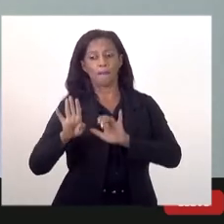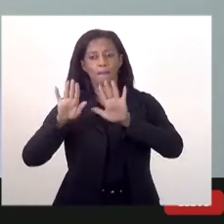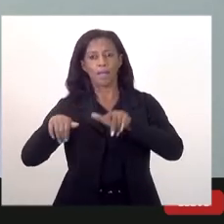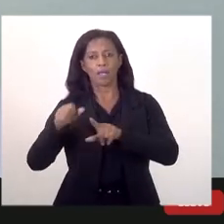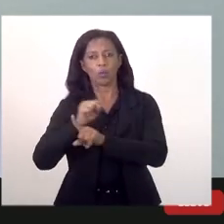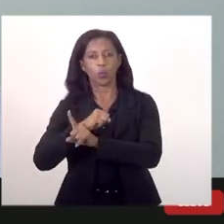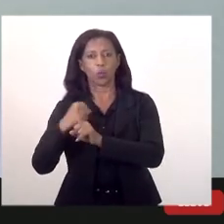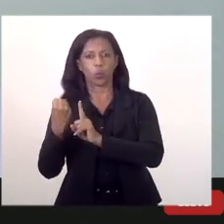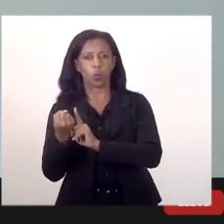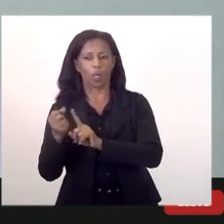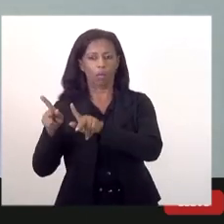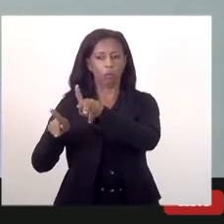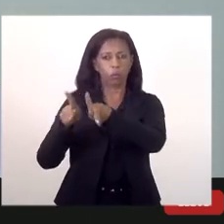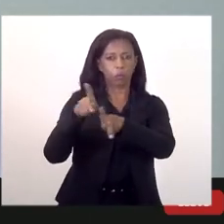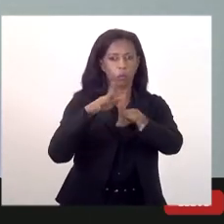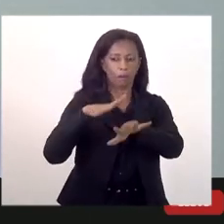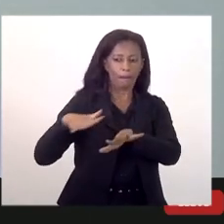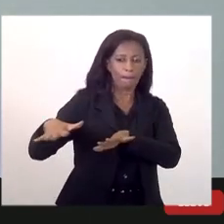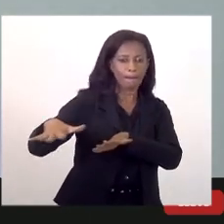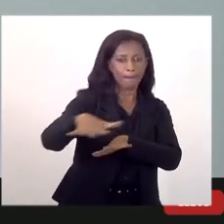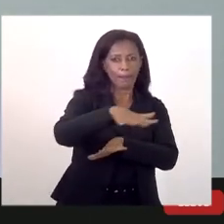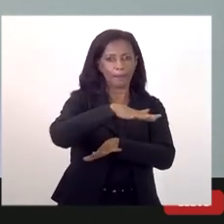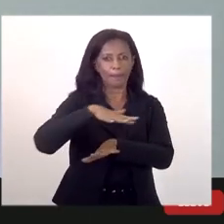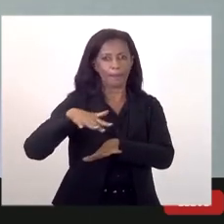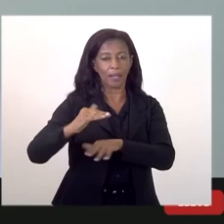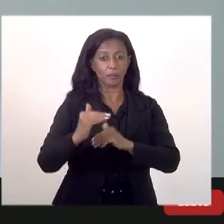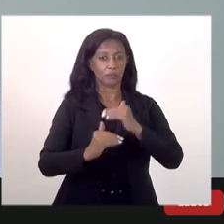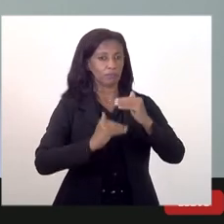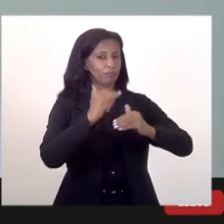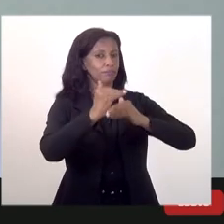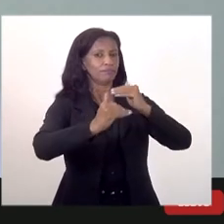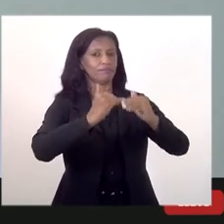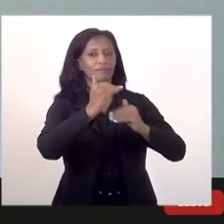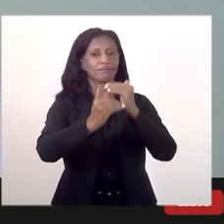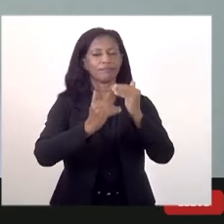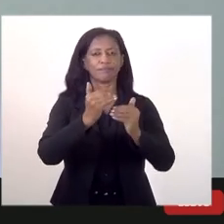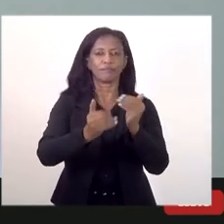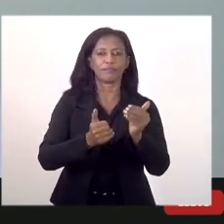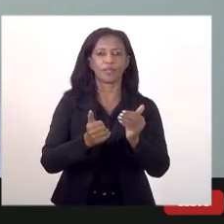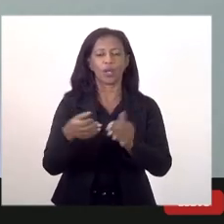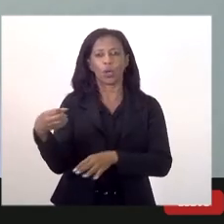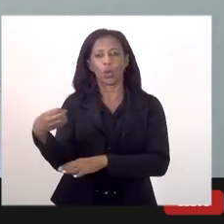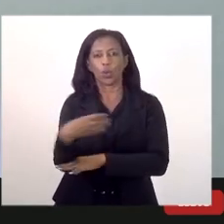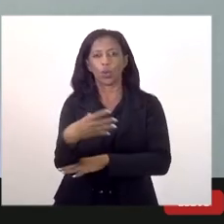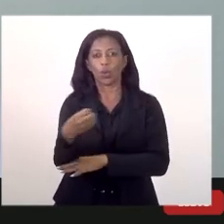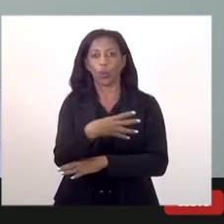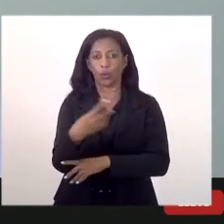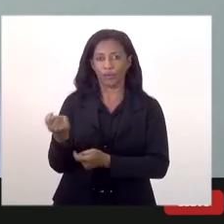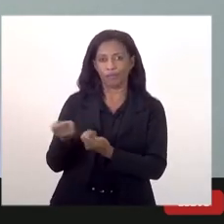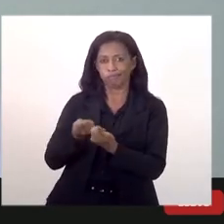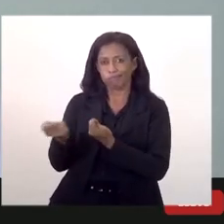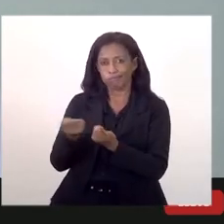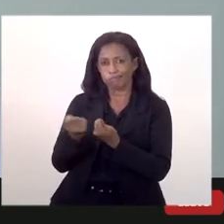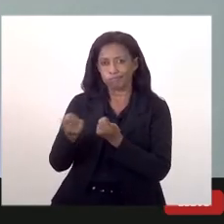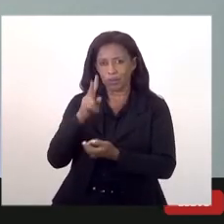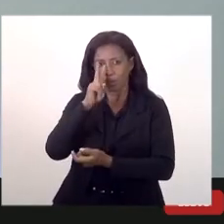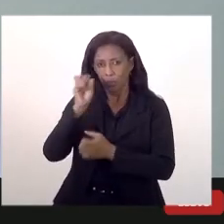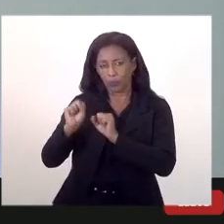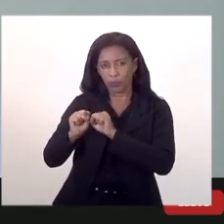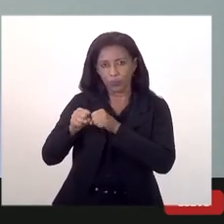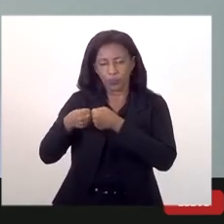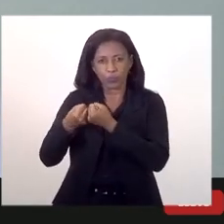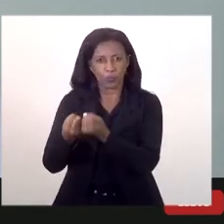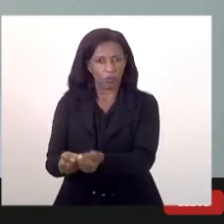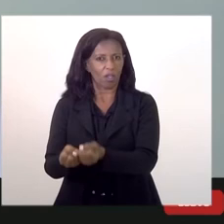social da população no desenvolvimento de novas economias ou no fortalecimento das já